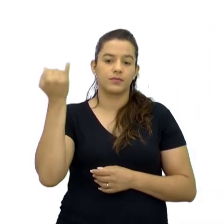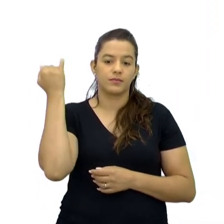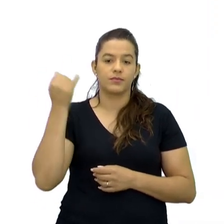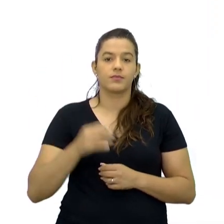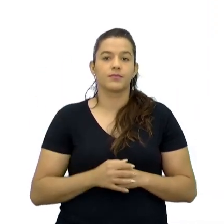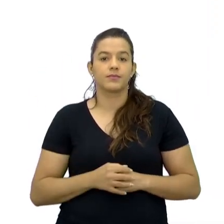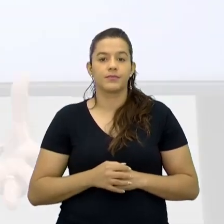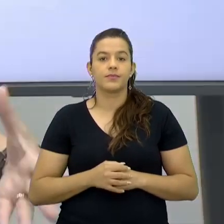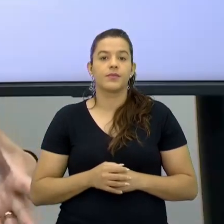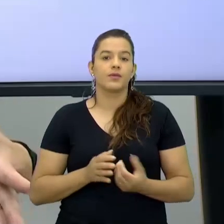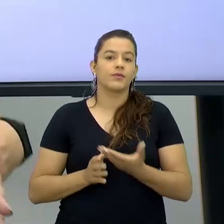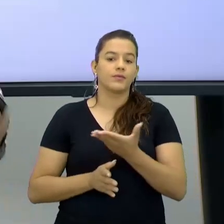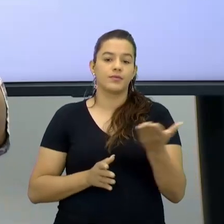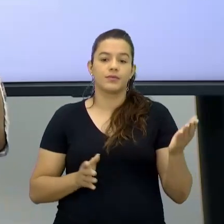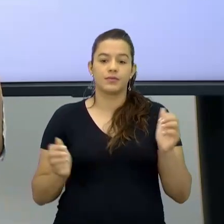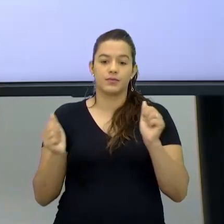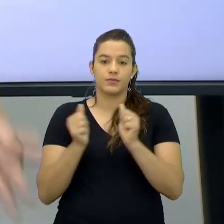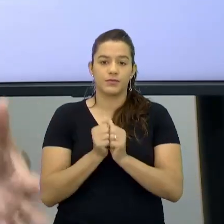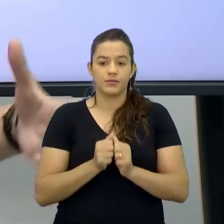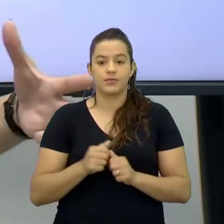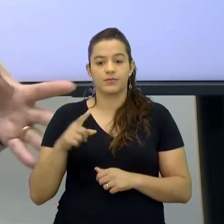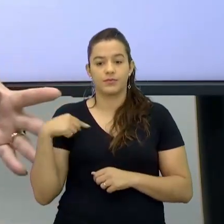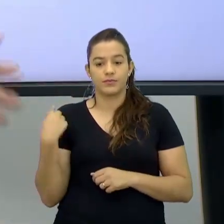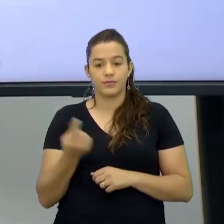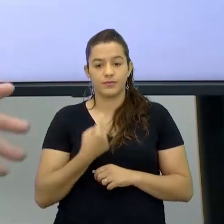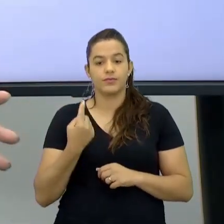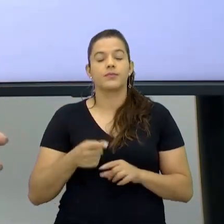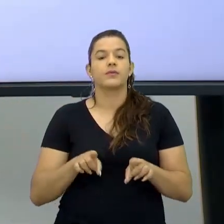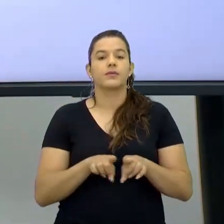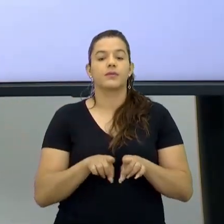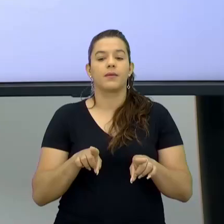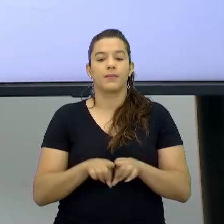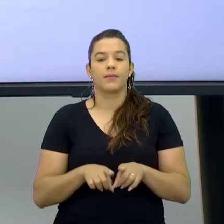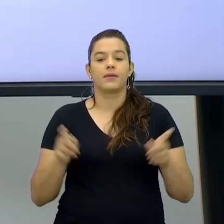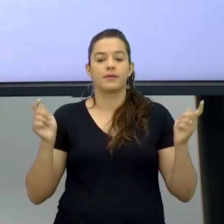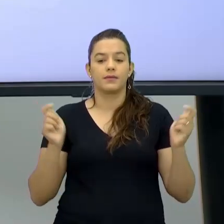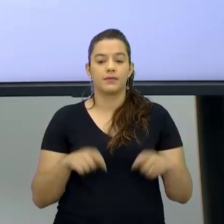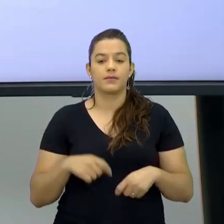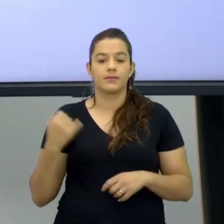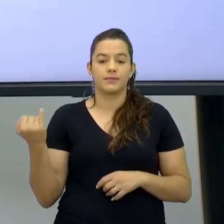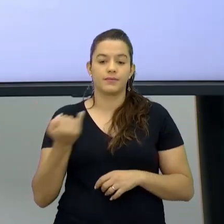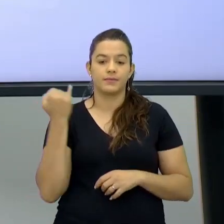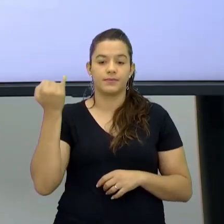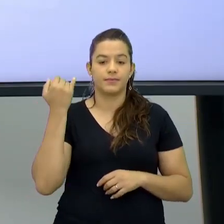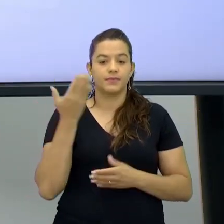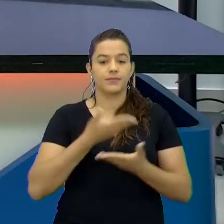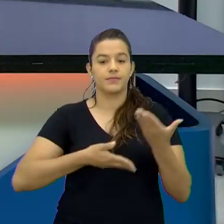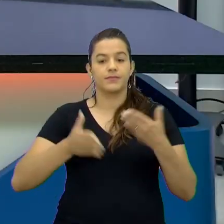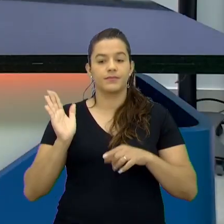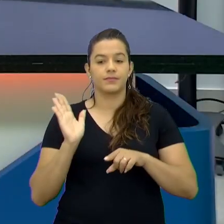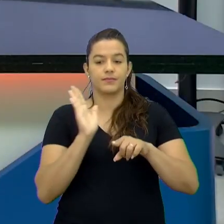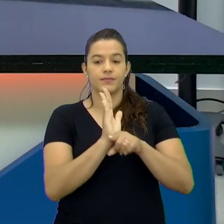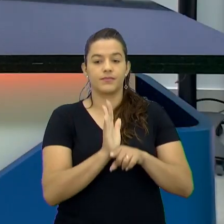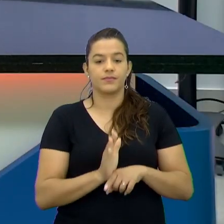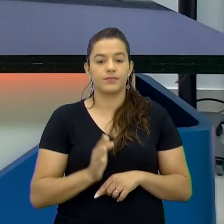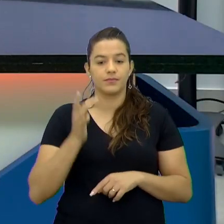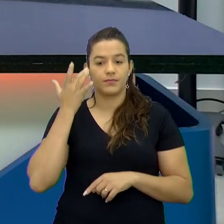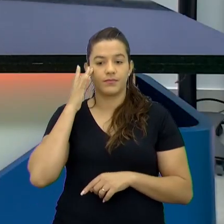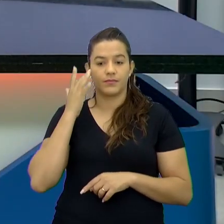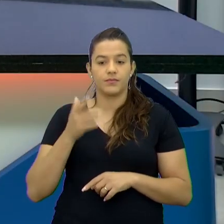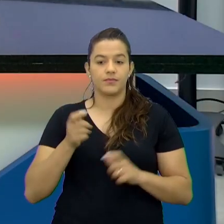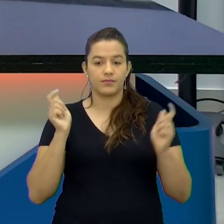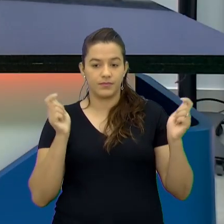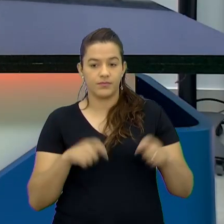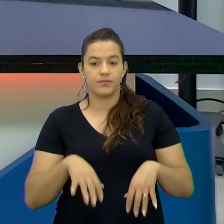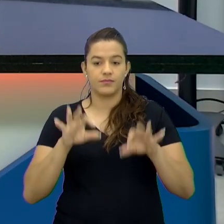professor Mauro está aqui Está dando aula comigo Então ele também Tem questão da avaliação Dica atrapalhei Se eu ajudei Acho que não Acho